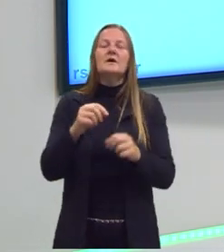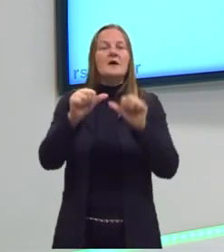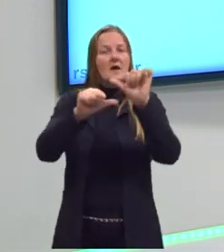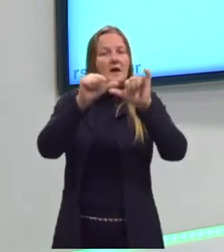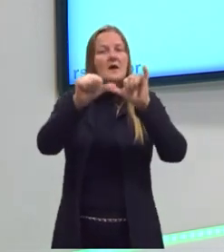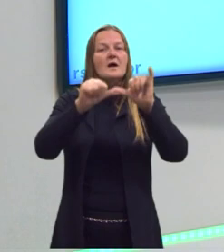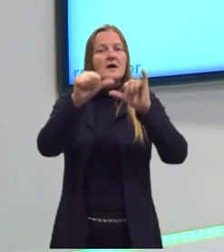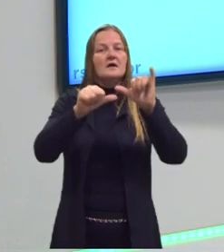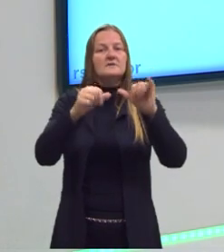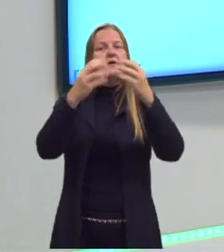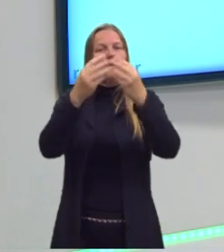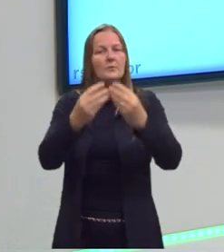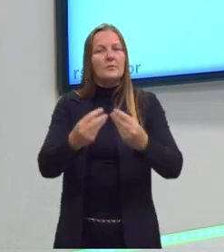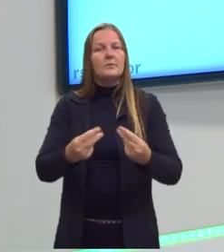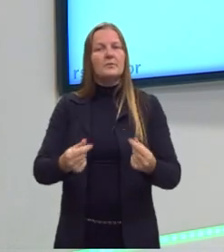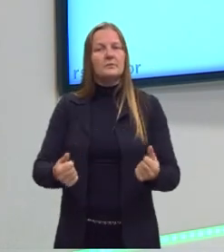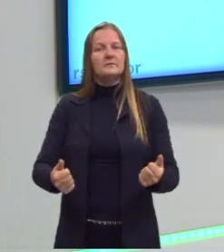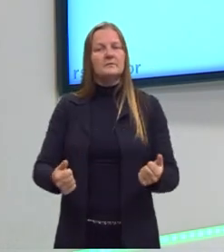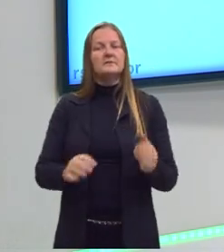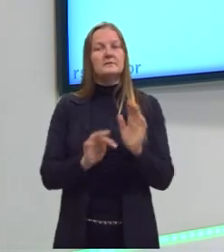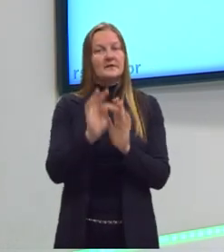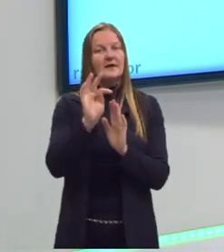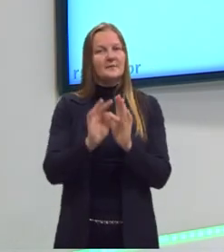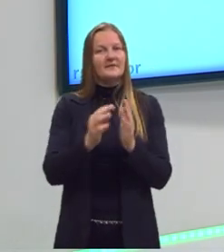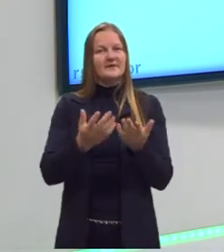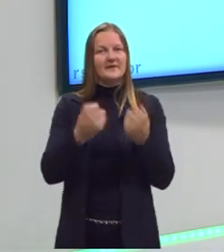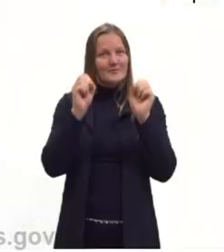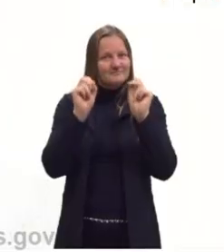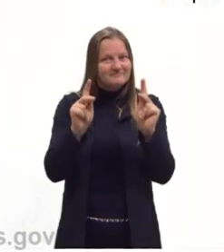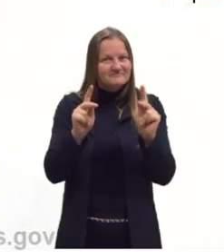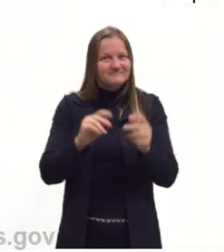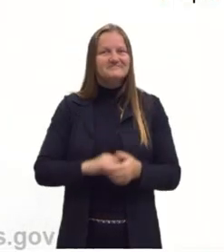reação de decomposição térmica, certo?